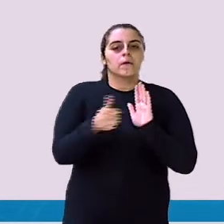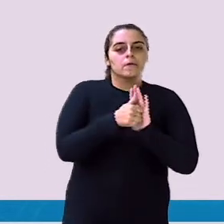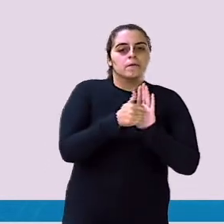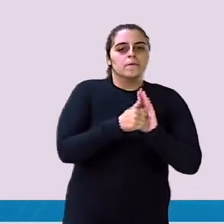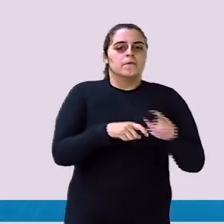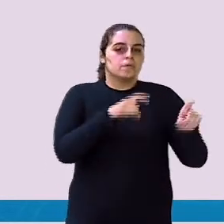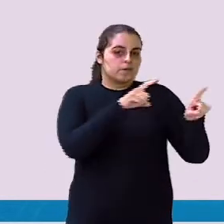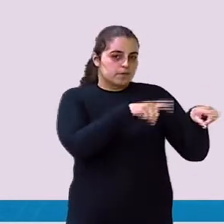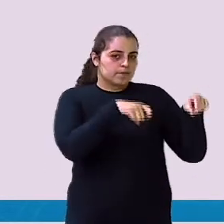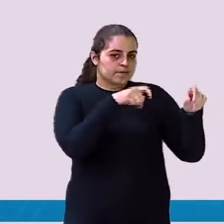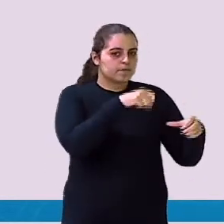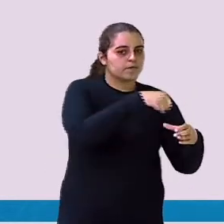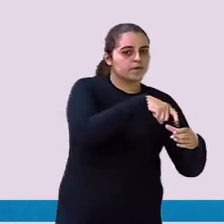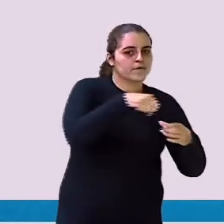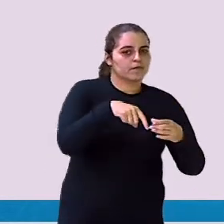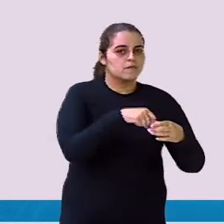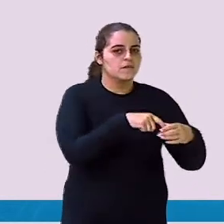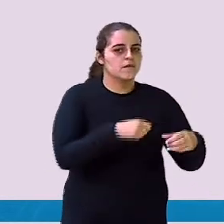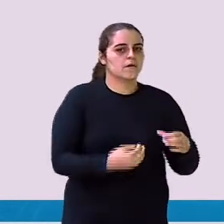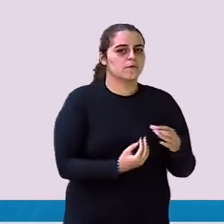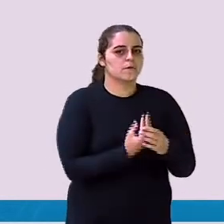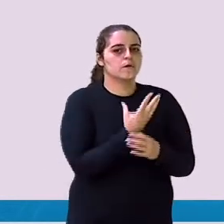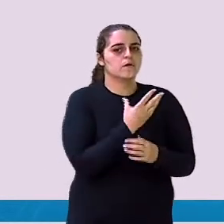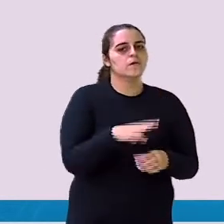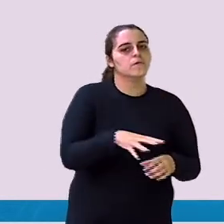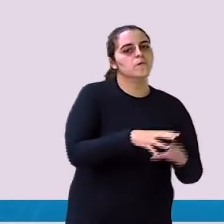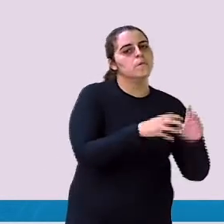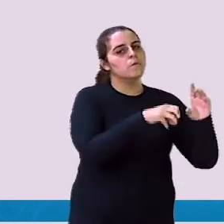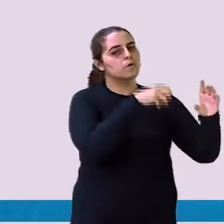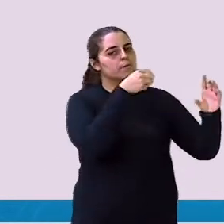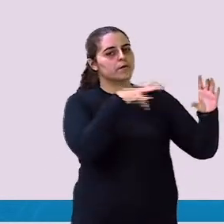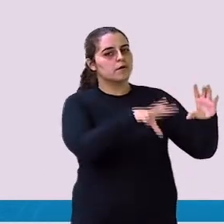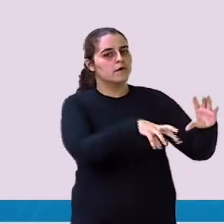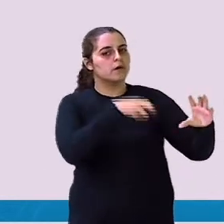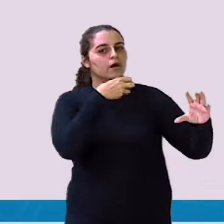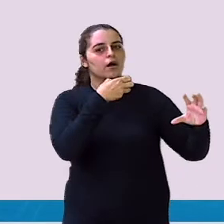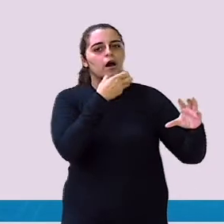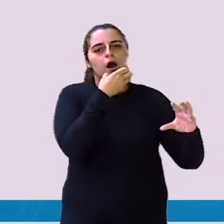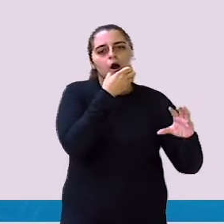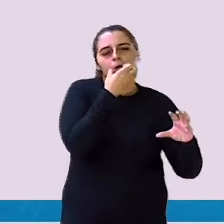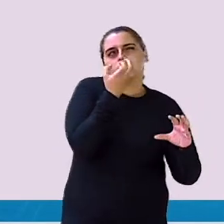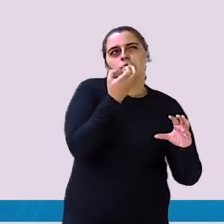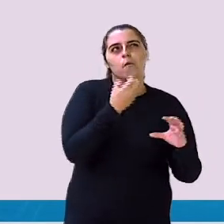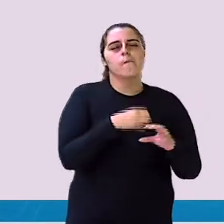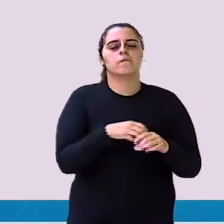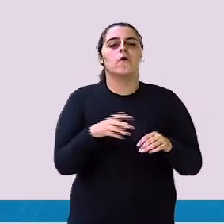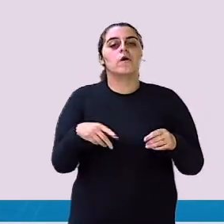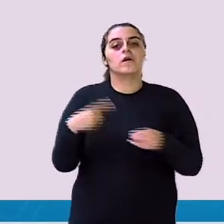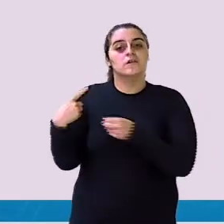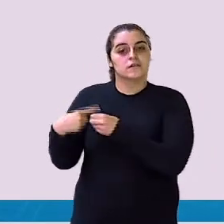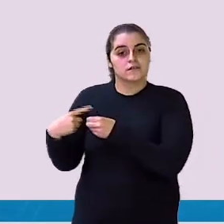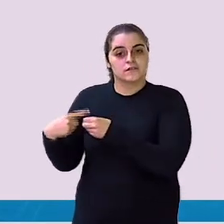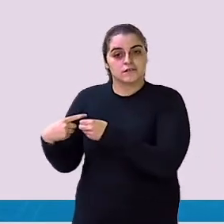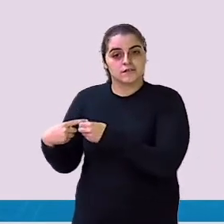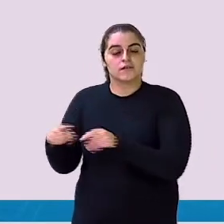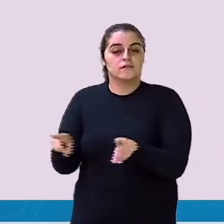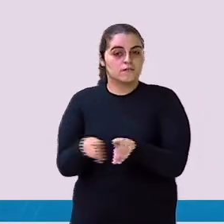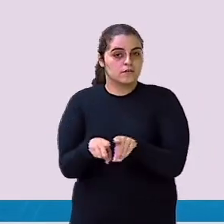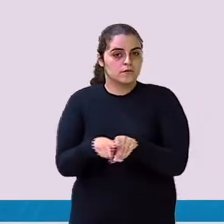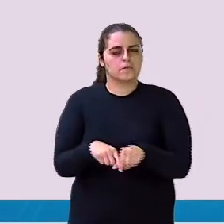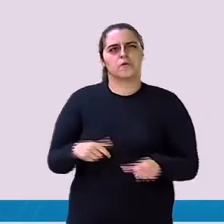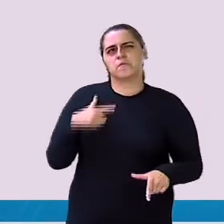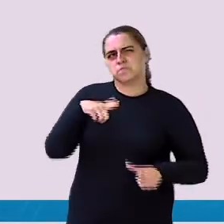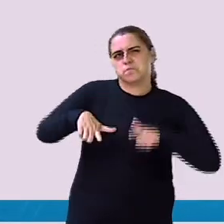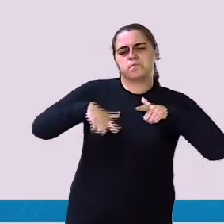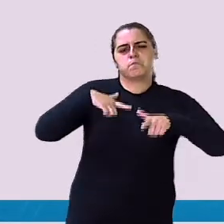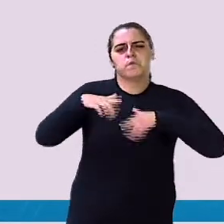alimentar E na cidade Pro desenvolvimento Pro crescimento Pro emprego O papai está procurando emprego Aquele